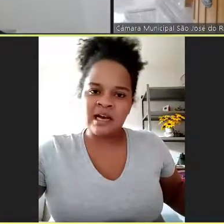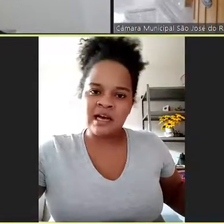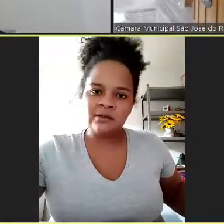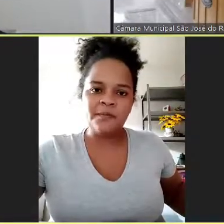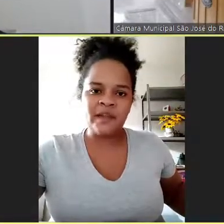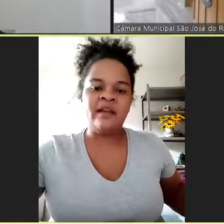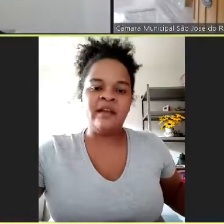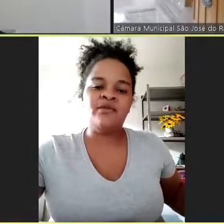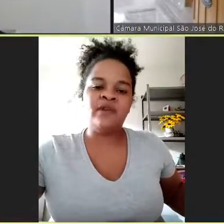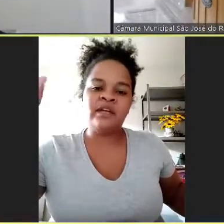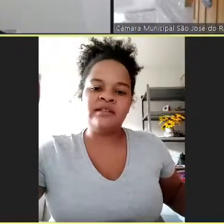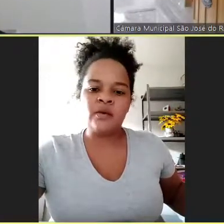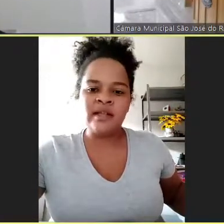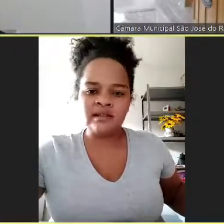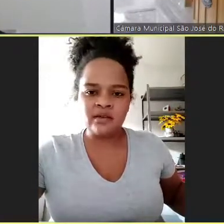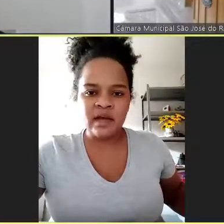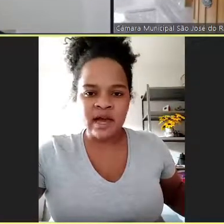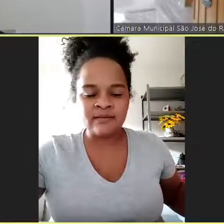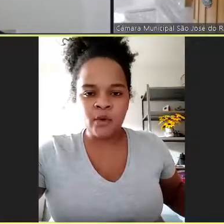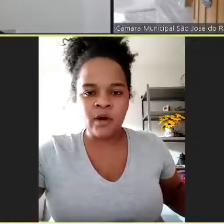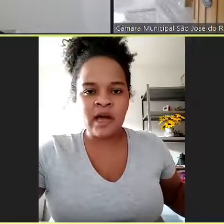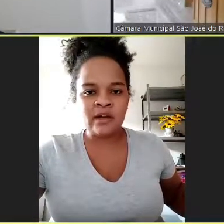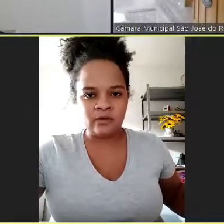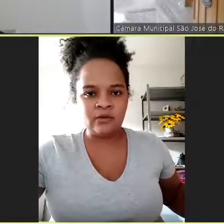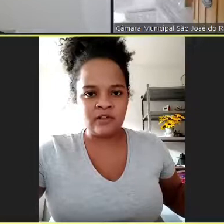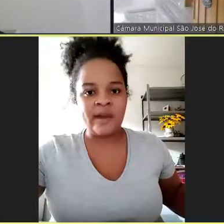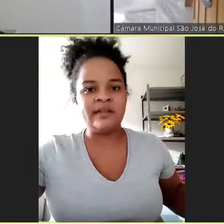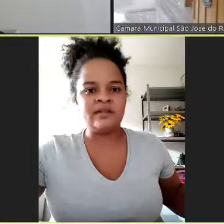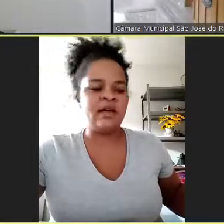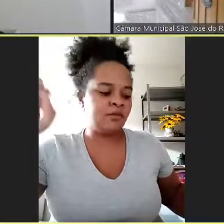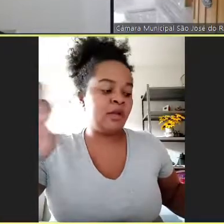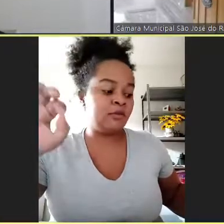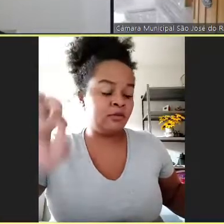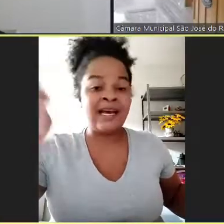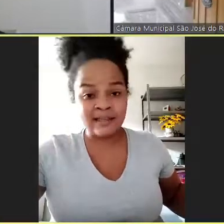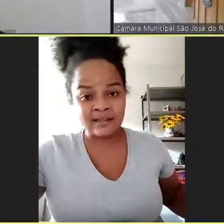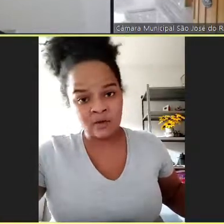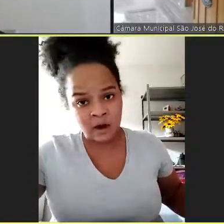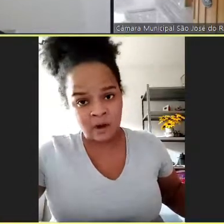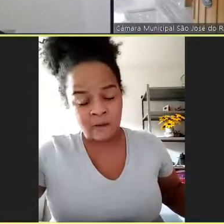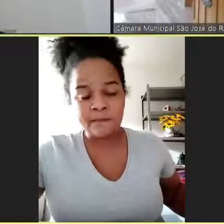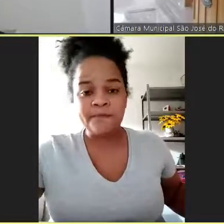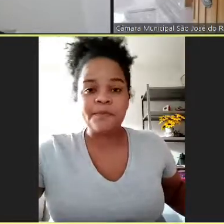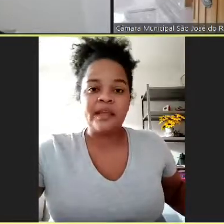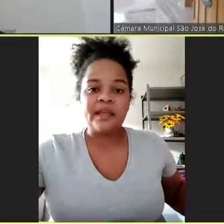passado. O valor é de R$ 55,00 por aluno, R$ 55,00 por aluno da rede estadual.